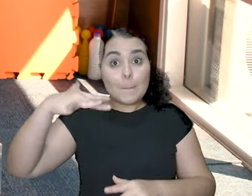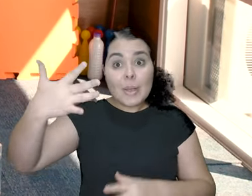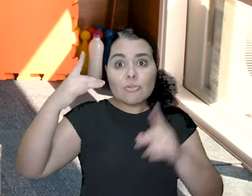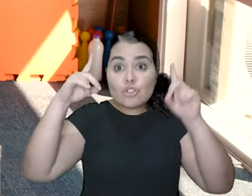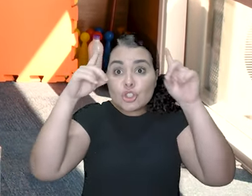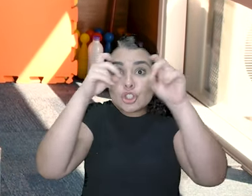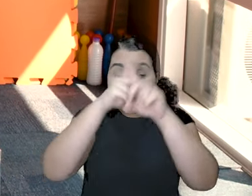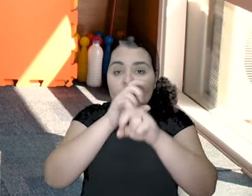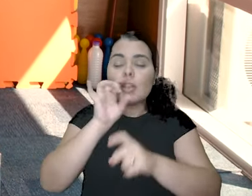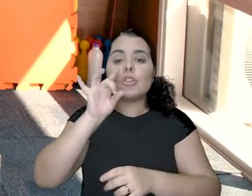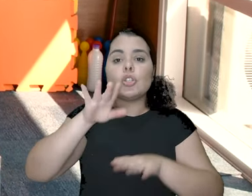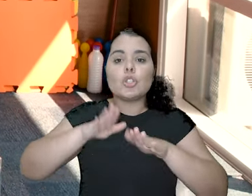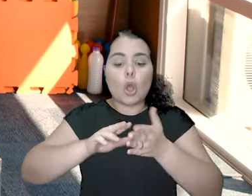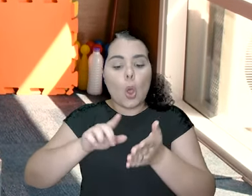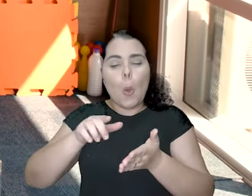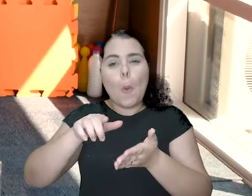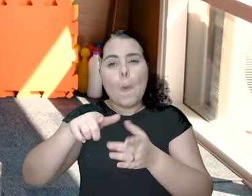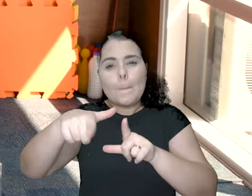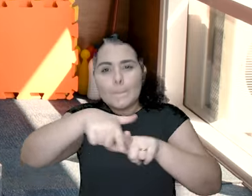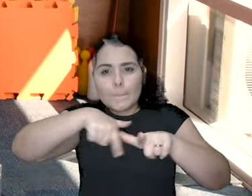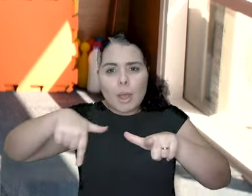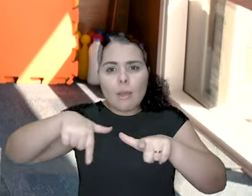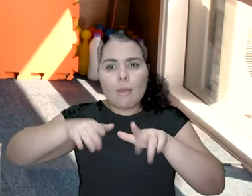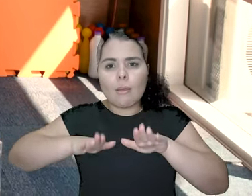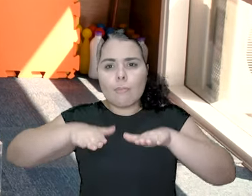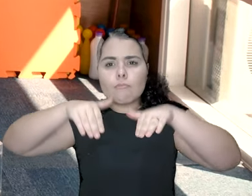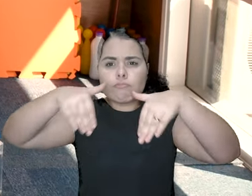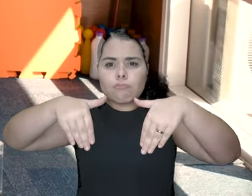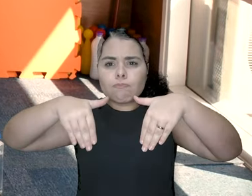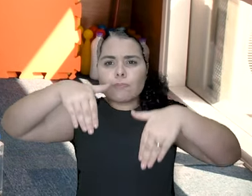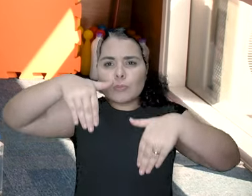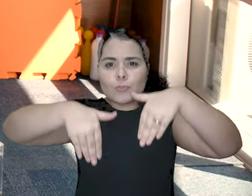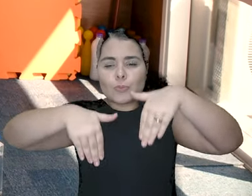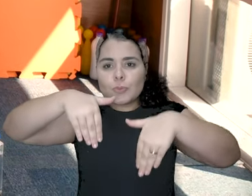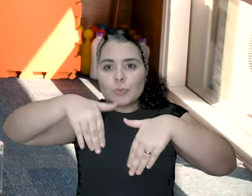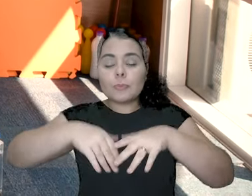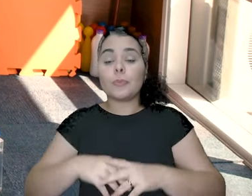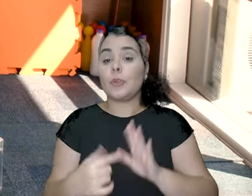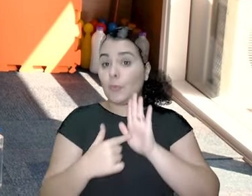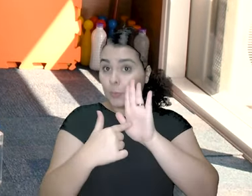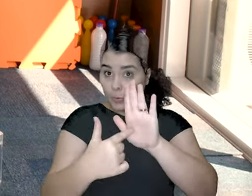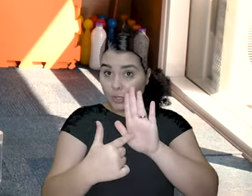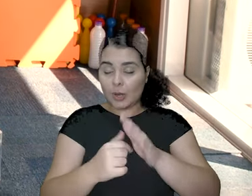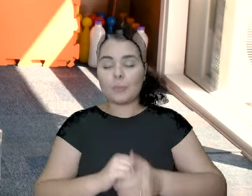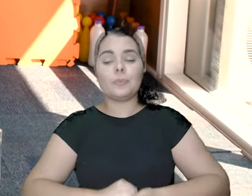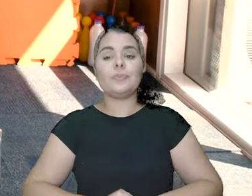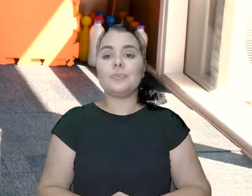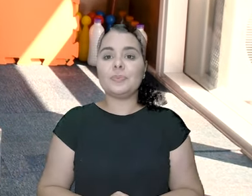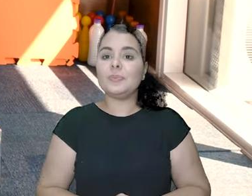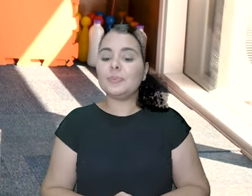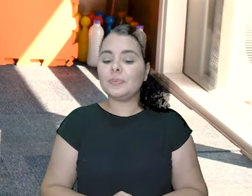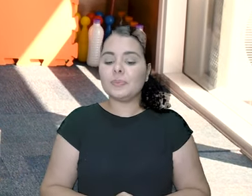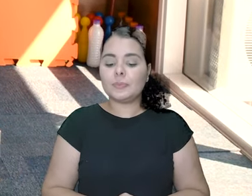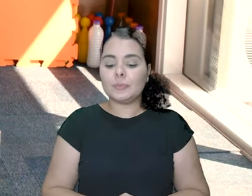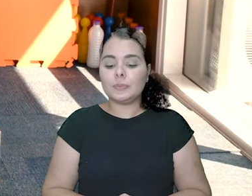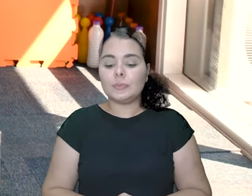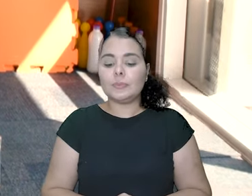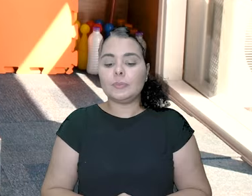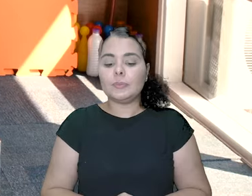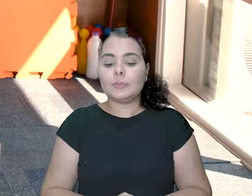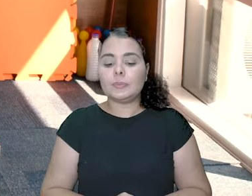pouquinho mais forte, pontinha do pé. Fica na pontinha do pé. Vou fazer de lado para você ver.